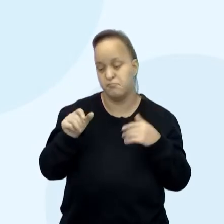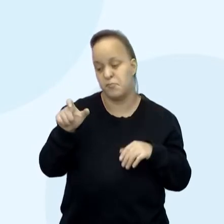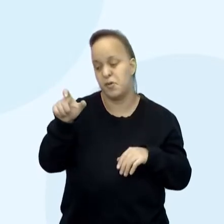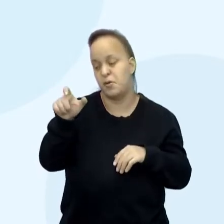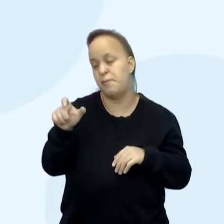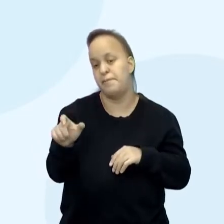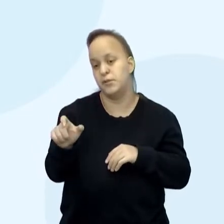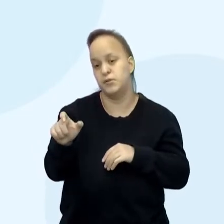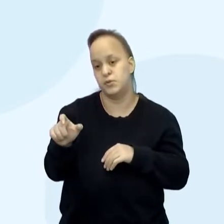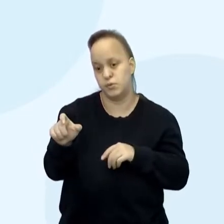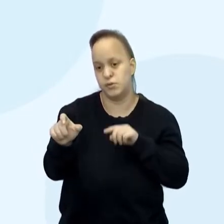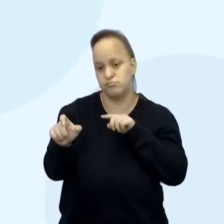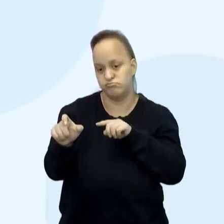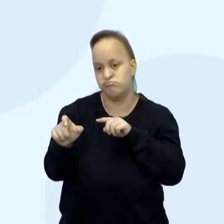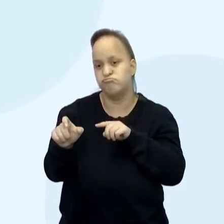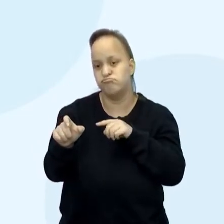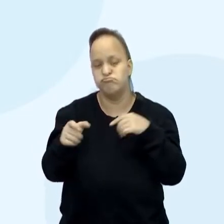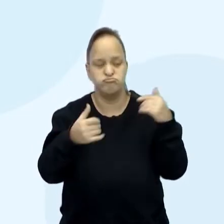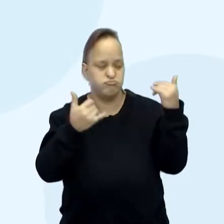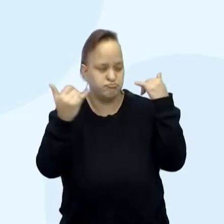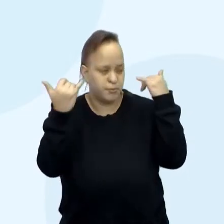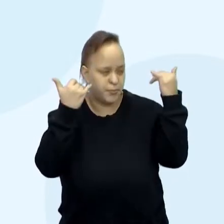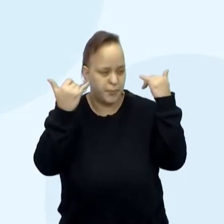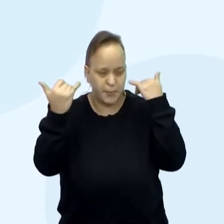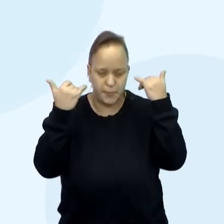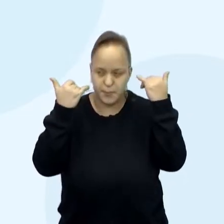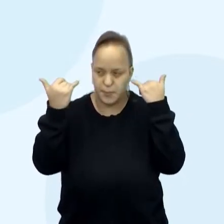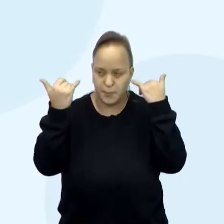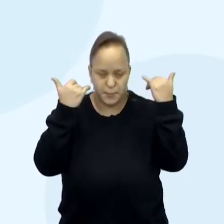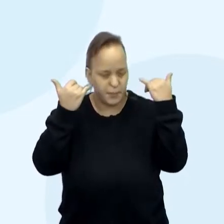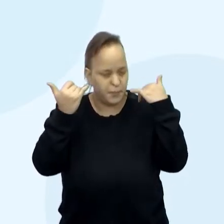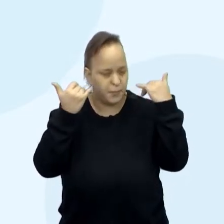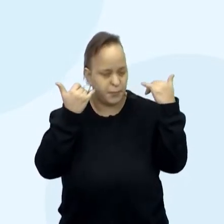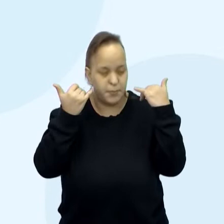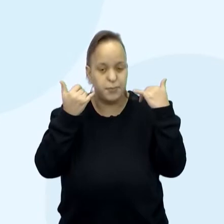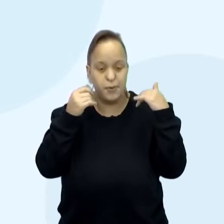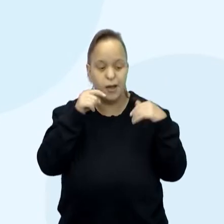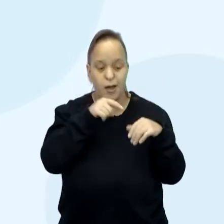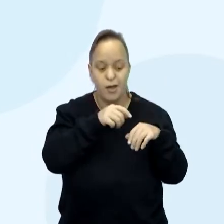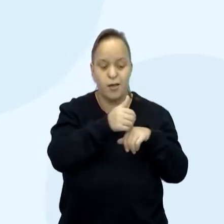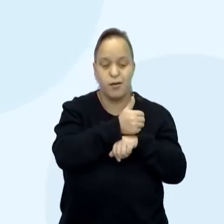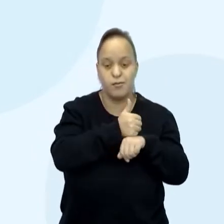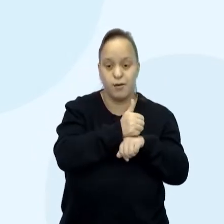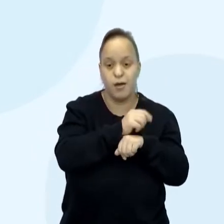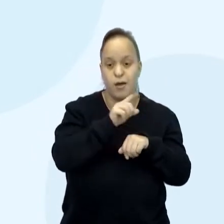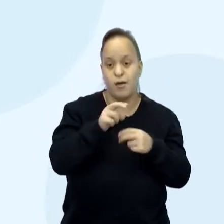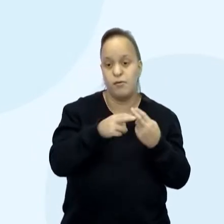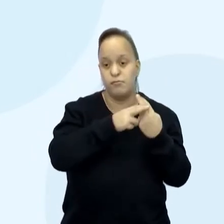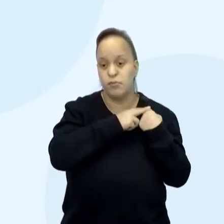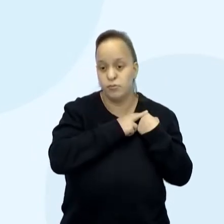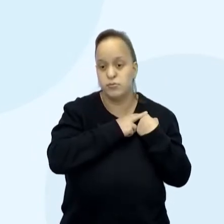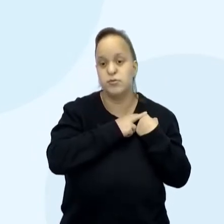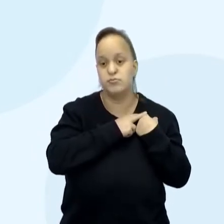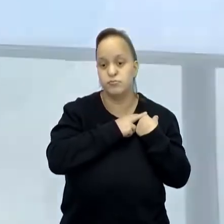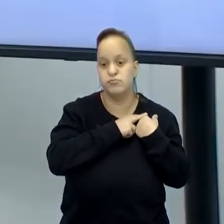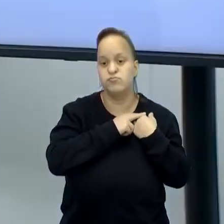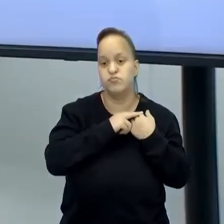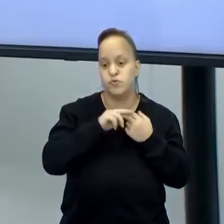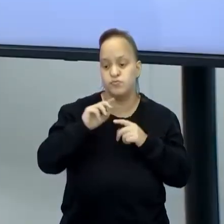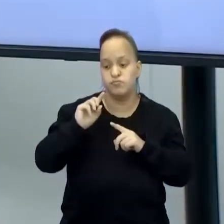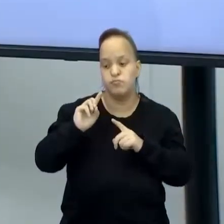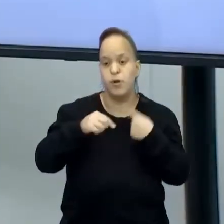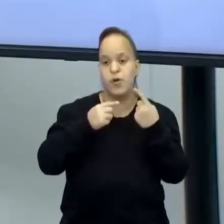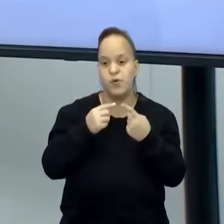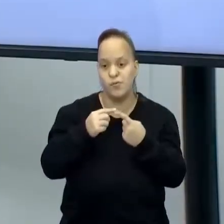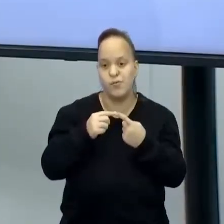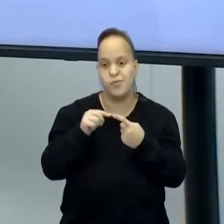adquire informações em sistemas de comunicação analógico e digital. Aí é voltado para o mundo